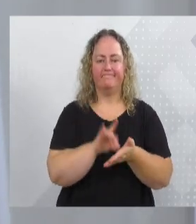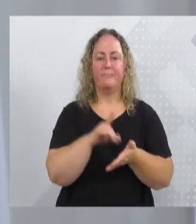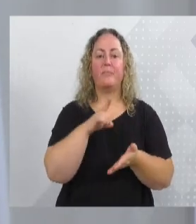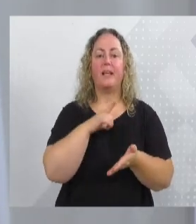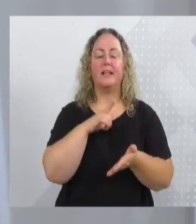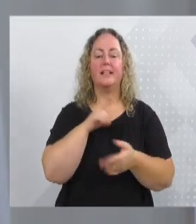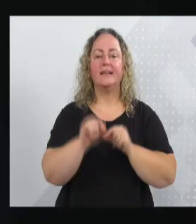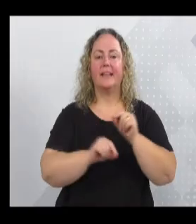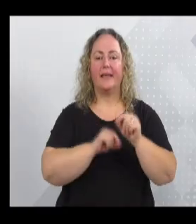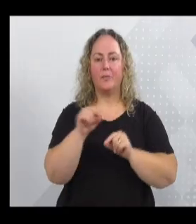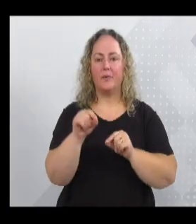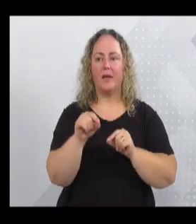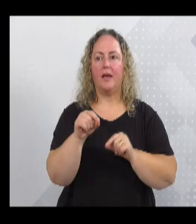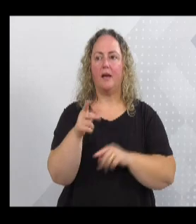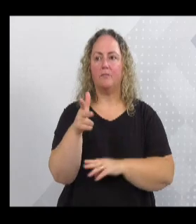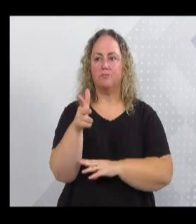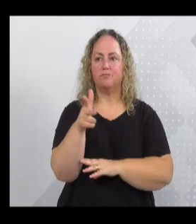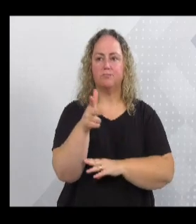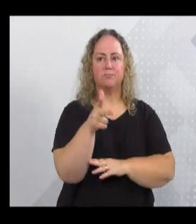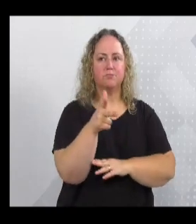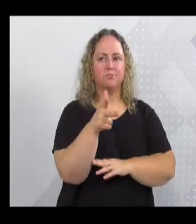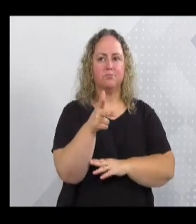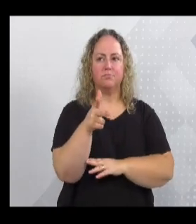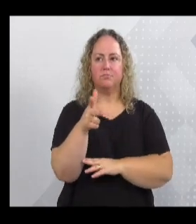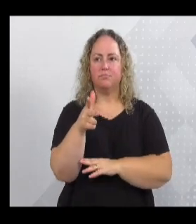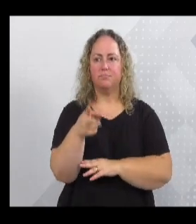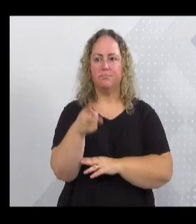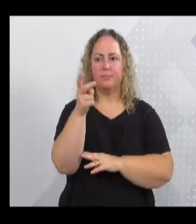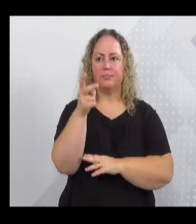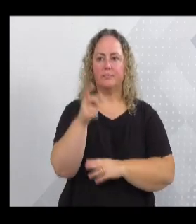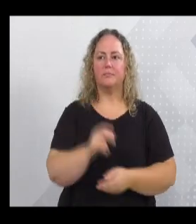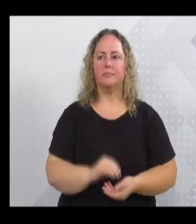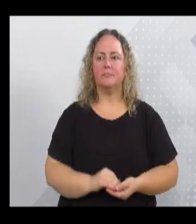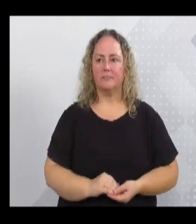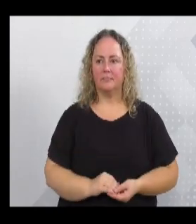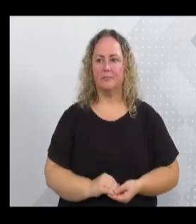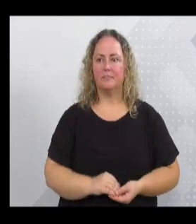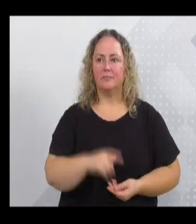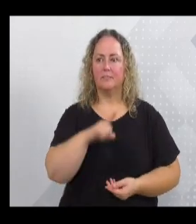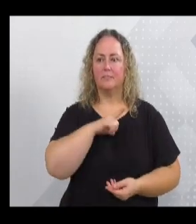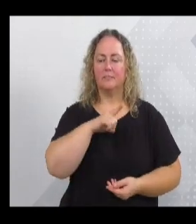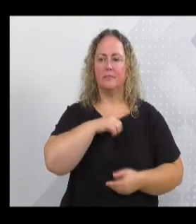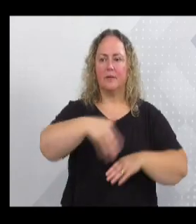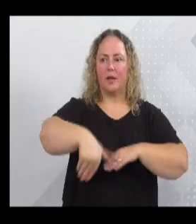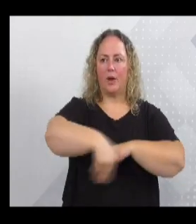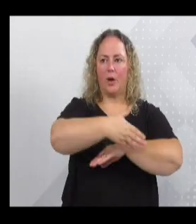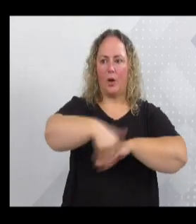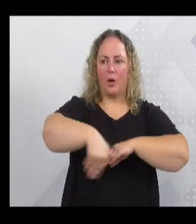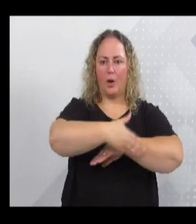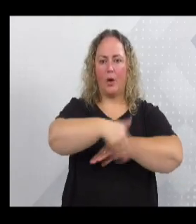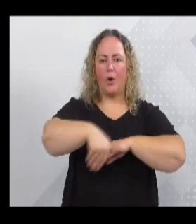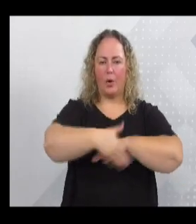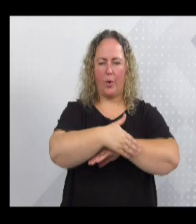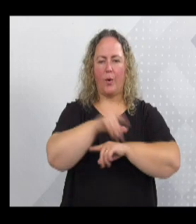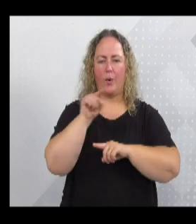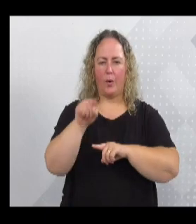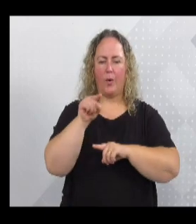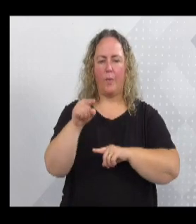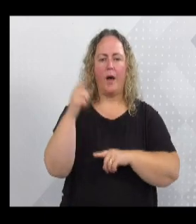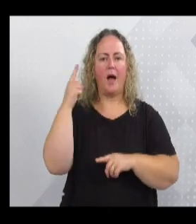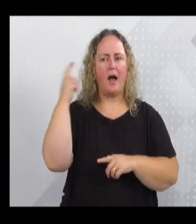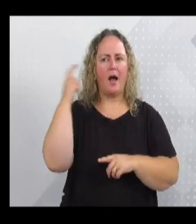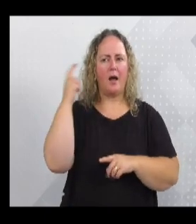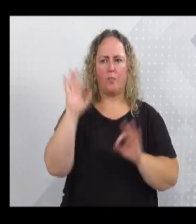de radares eletrônicos. Estamos aqui na Frederico Ienz, a presente de... Vou tirar o áudio desse só